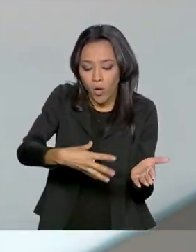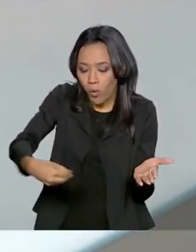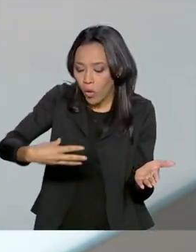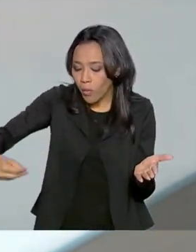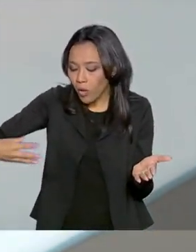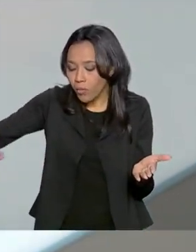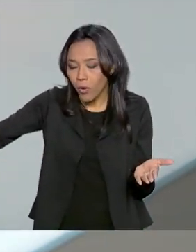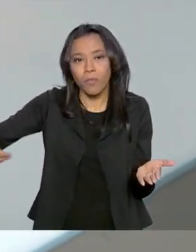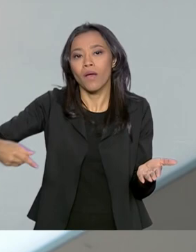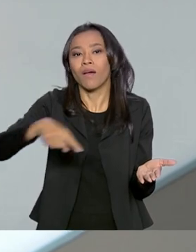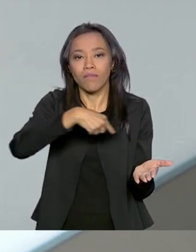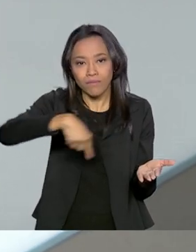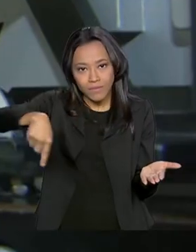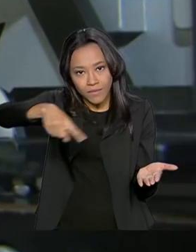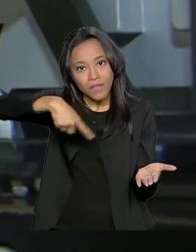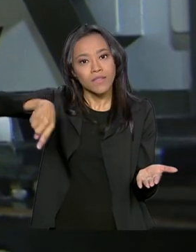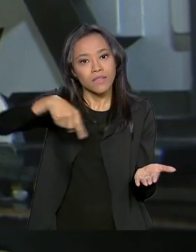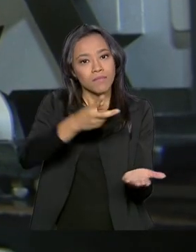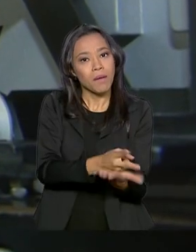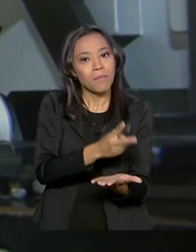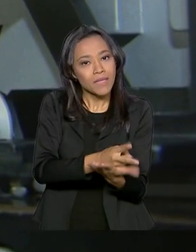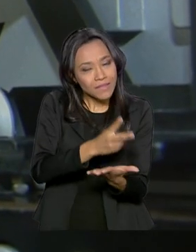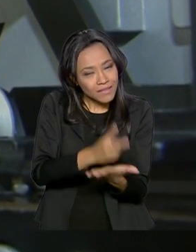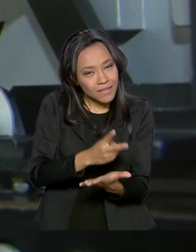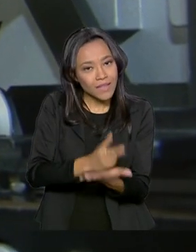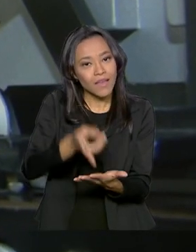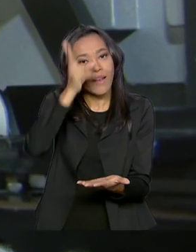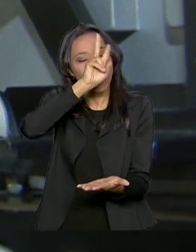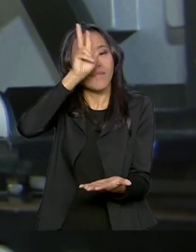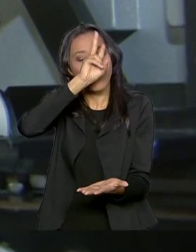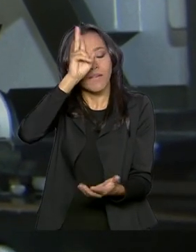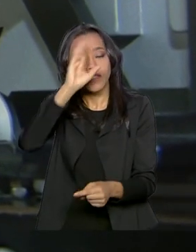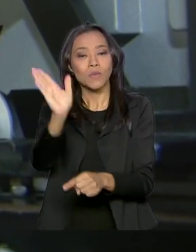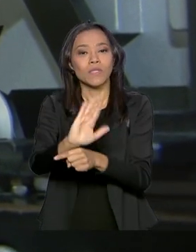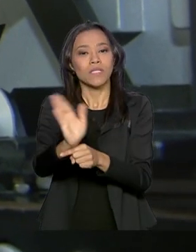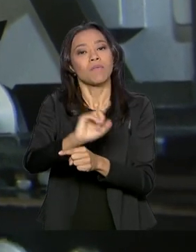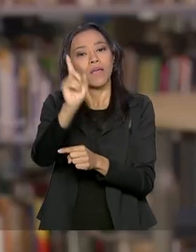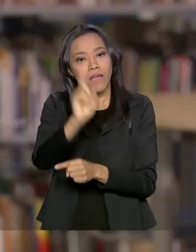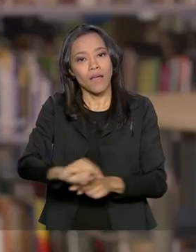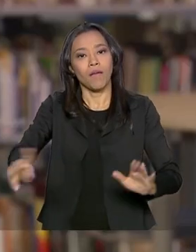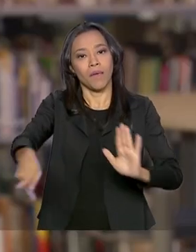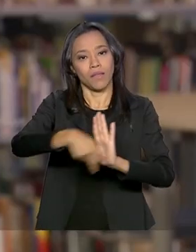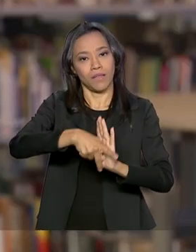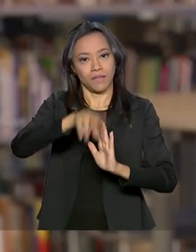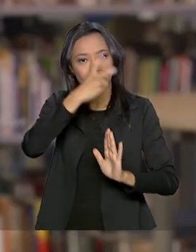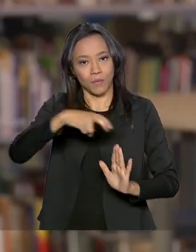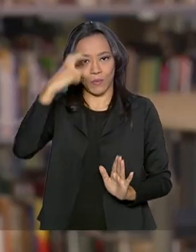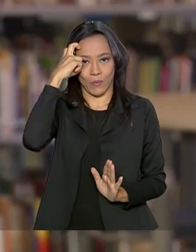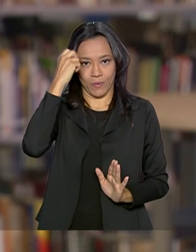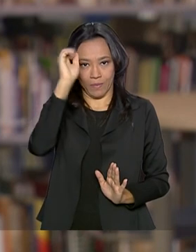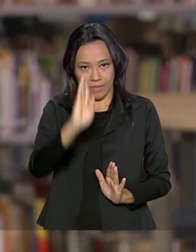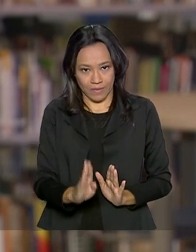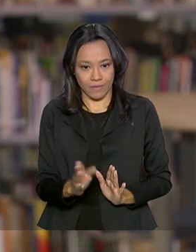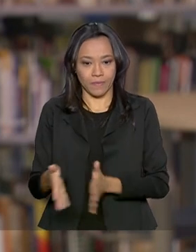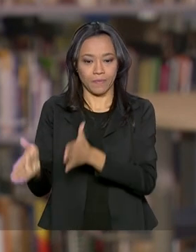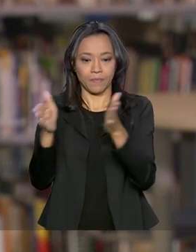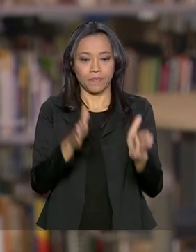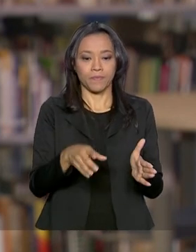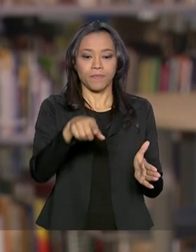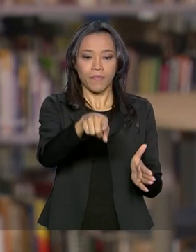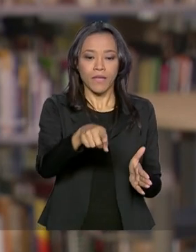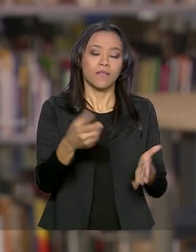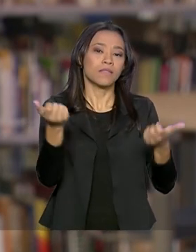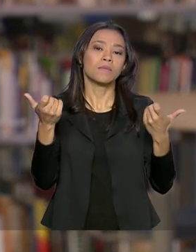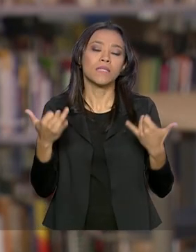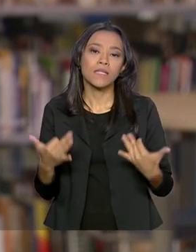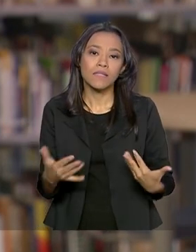rolos de filmes e preservar o cinema como patrimônio cultural brasileiro. A prioridade dentro desse projeto segue sendo